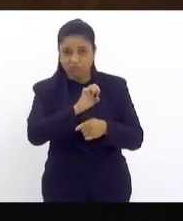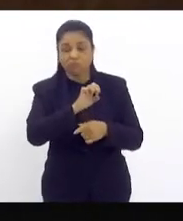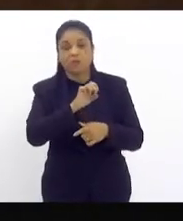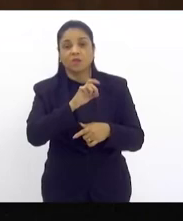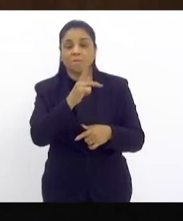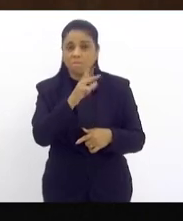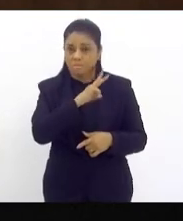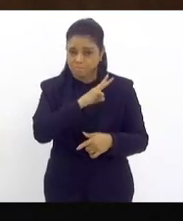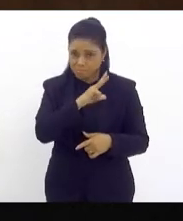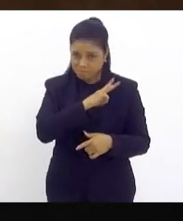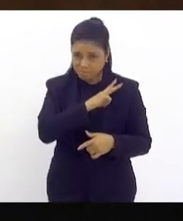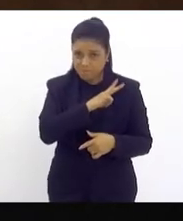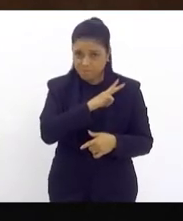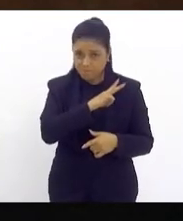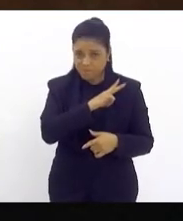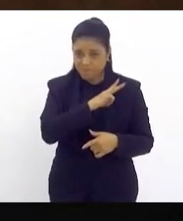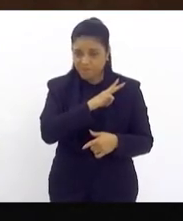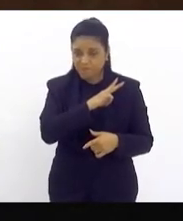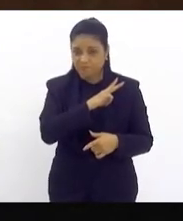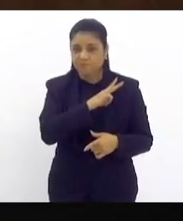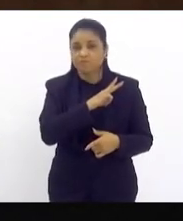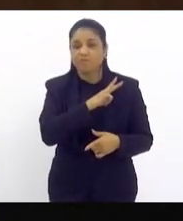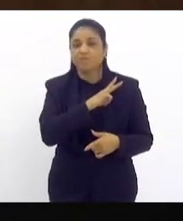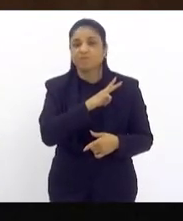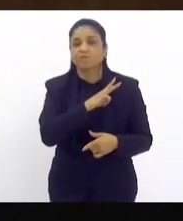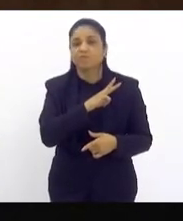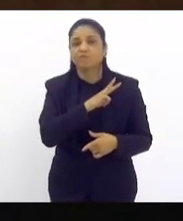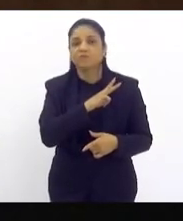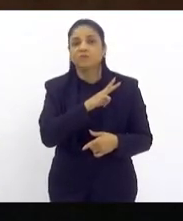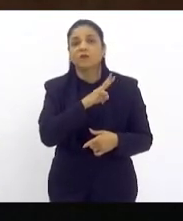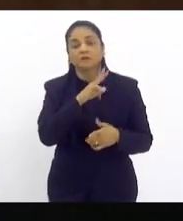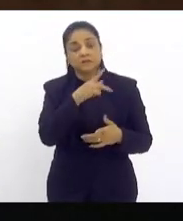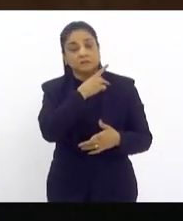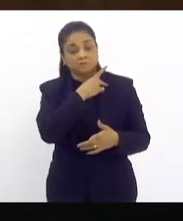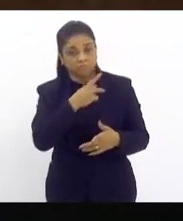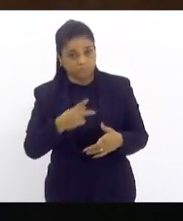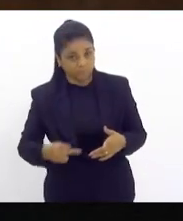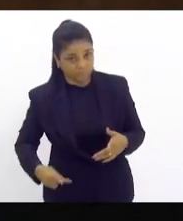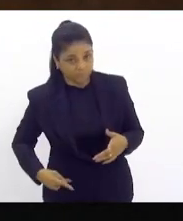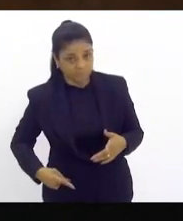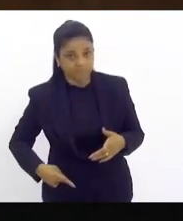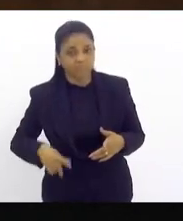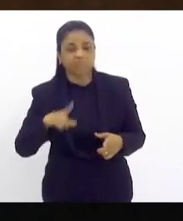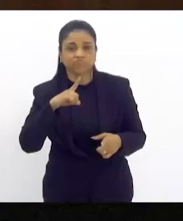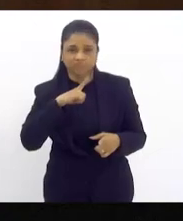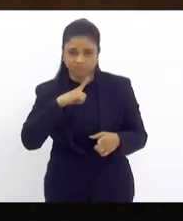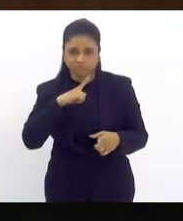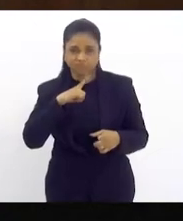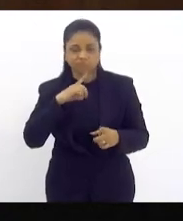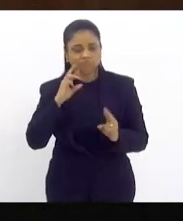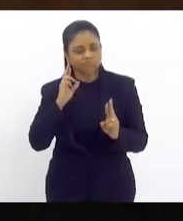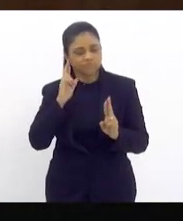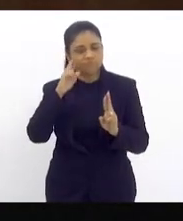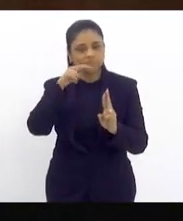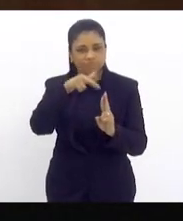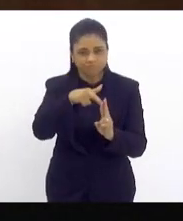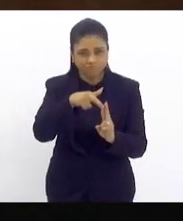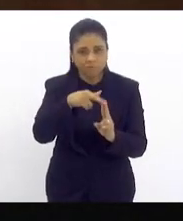Entretanto, Sr. Presidente, apesar da reta intenção da sua proposta,